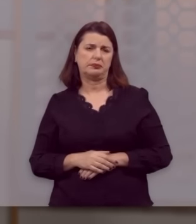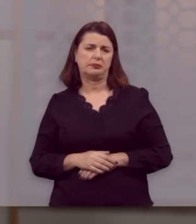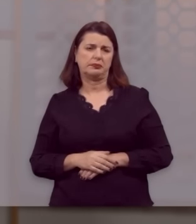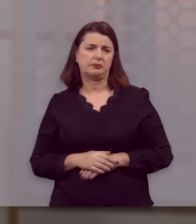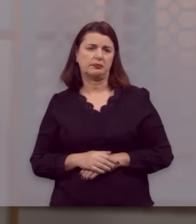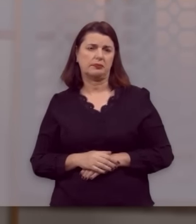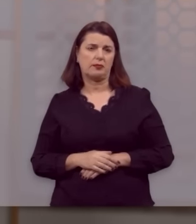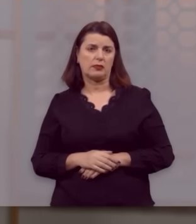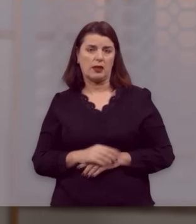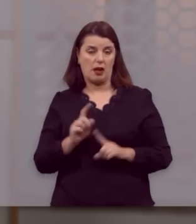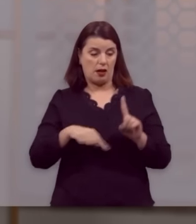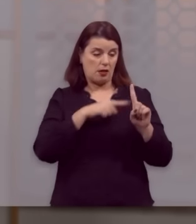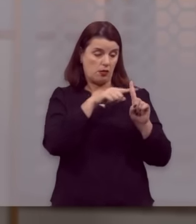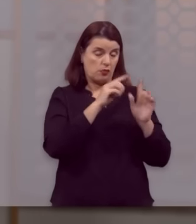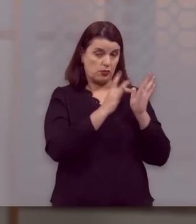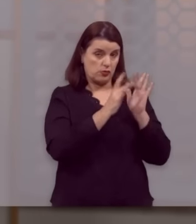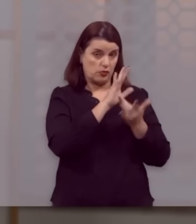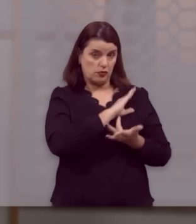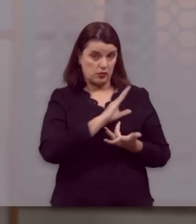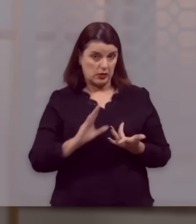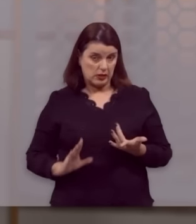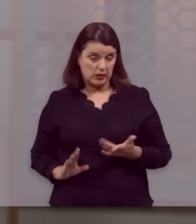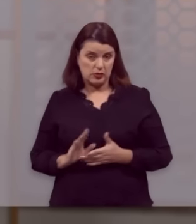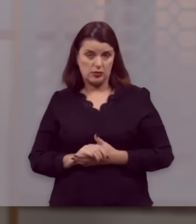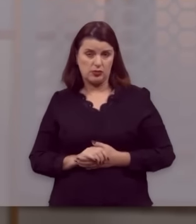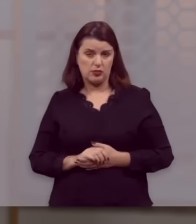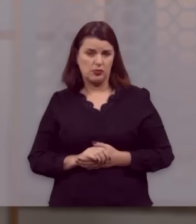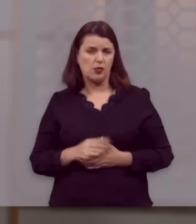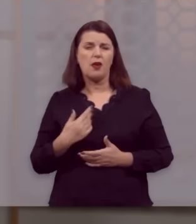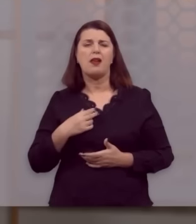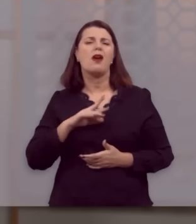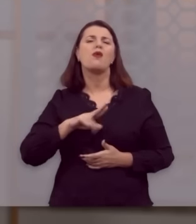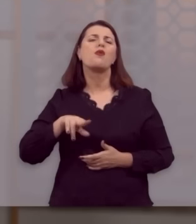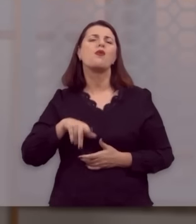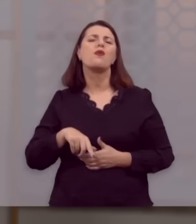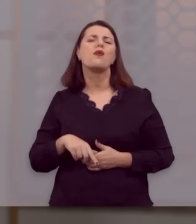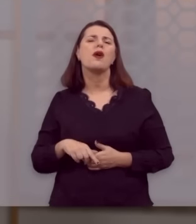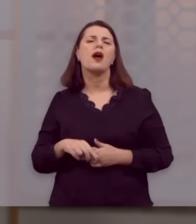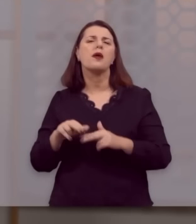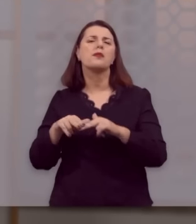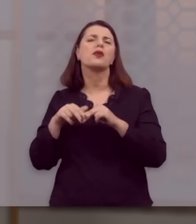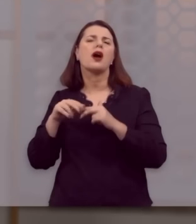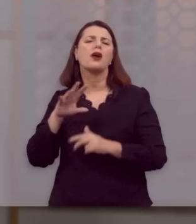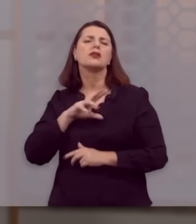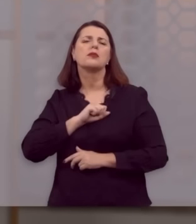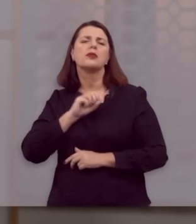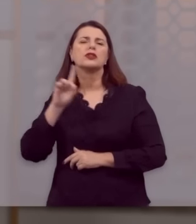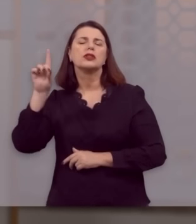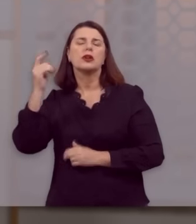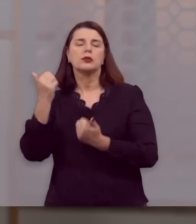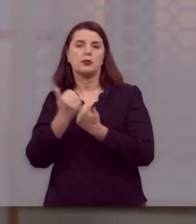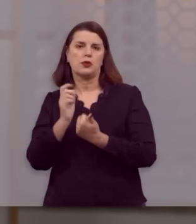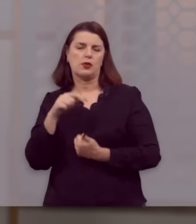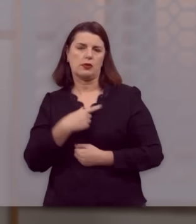a cruz de Cristo não foi a causa do amor de Deus por nós.